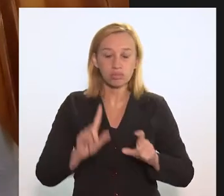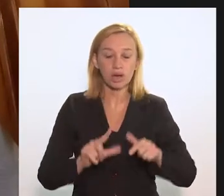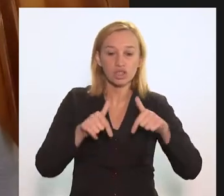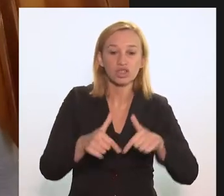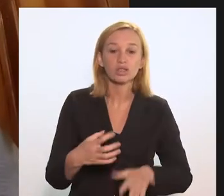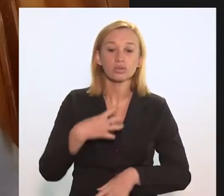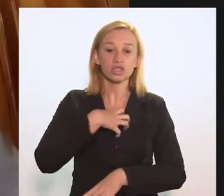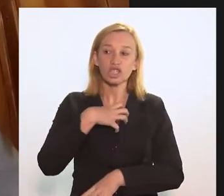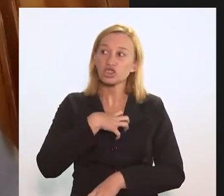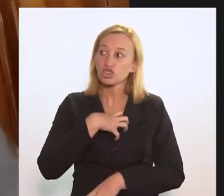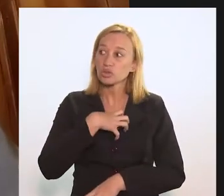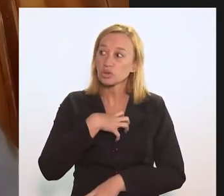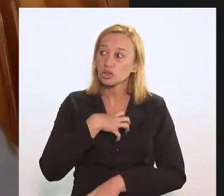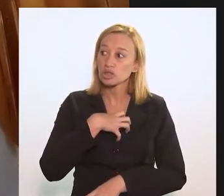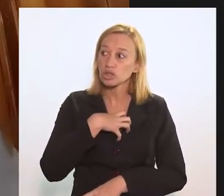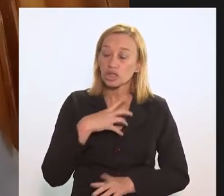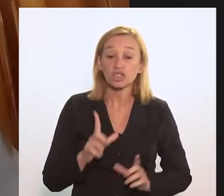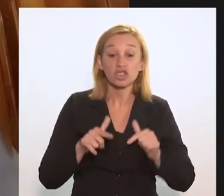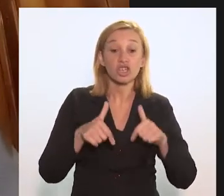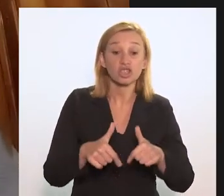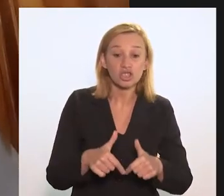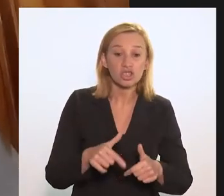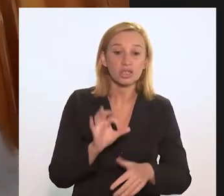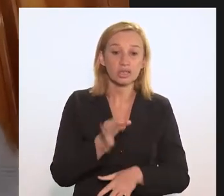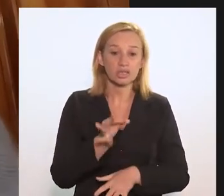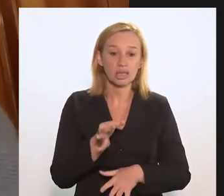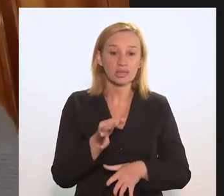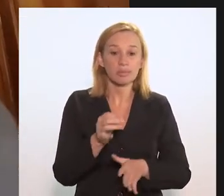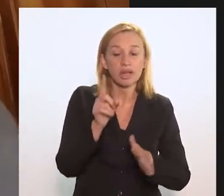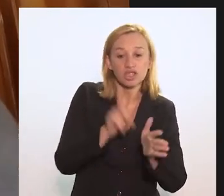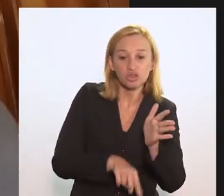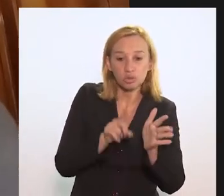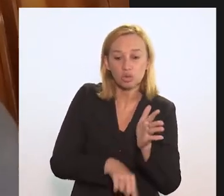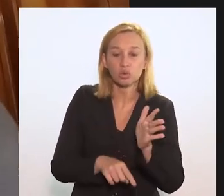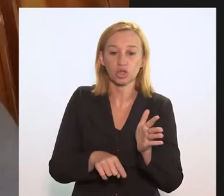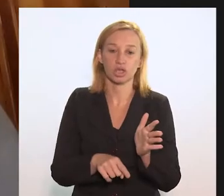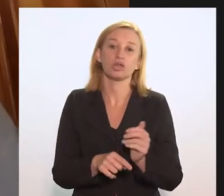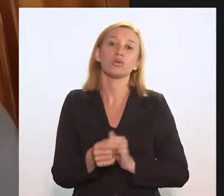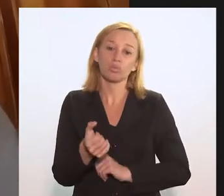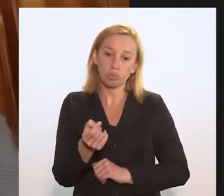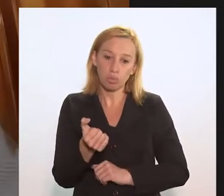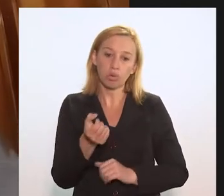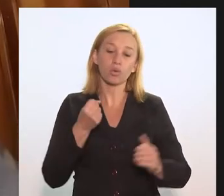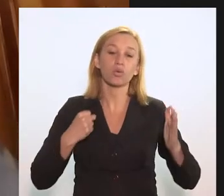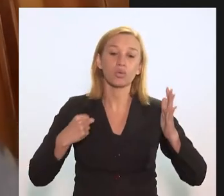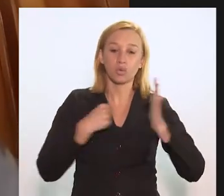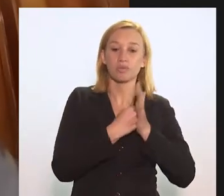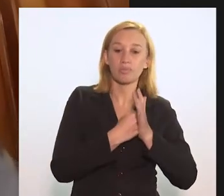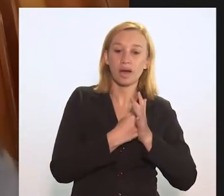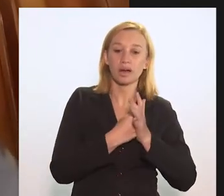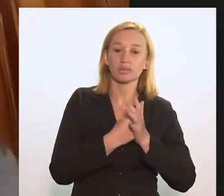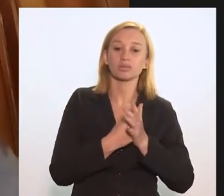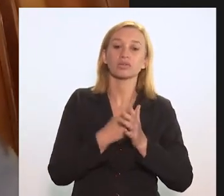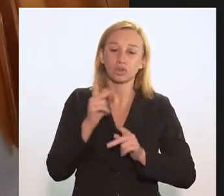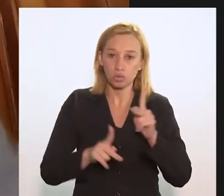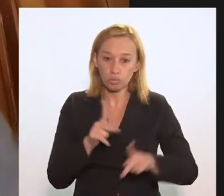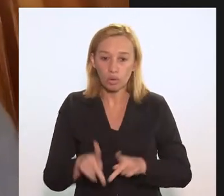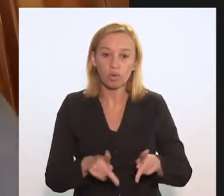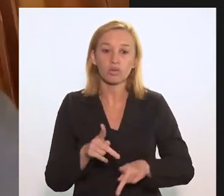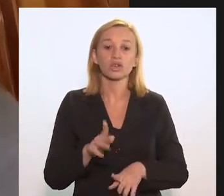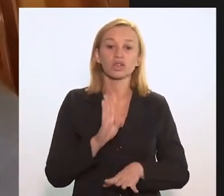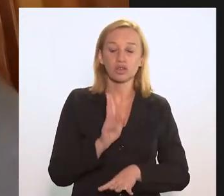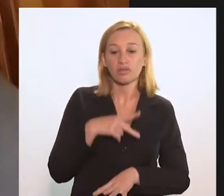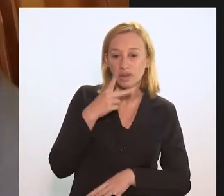e ações no sentido de ações concretas para tentar reverter um pouco ou minimizar o impacto junto a essa população.